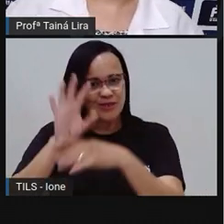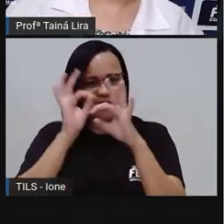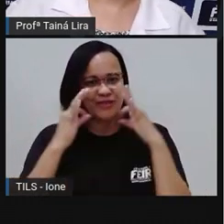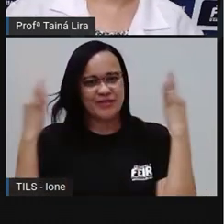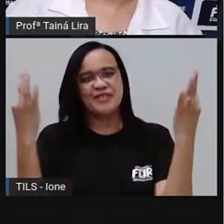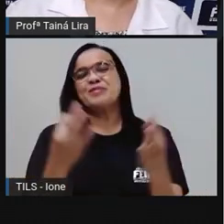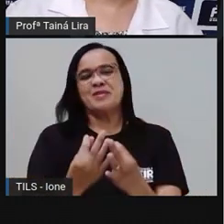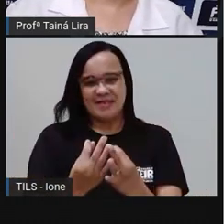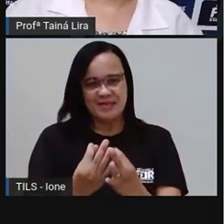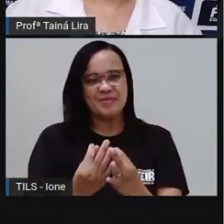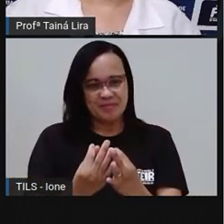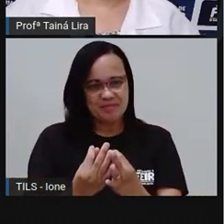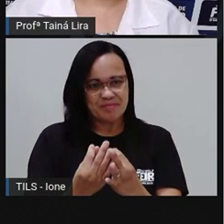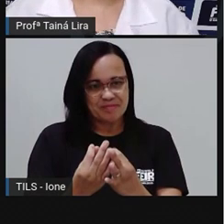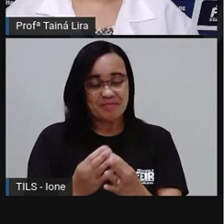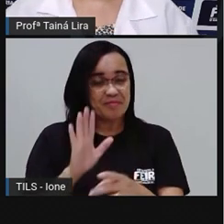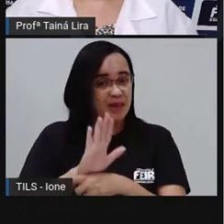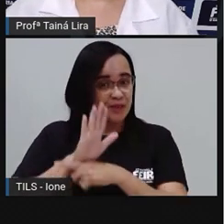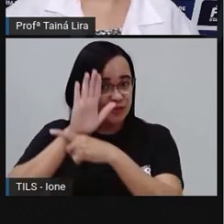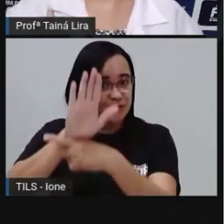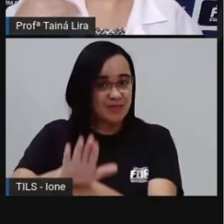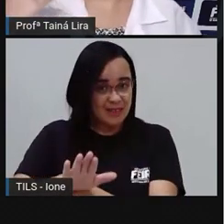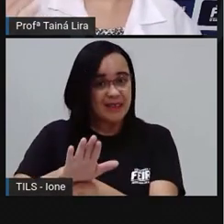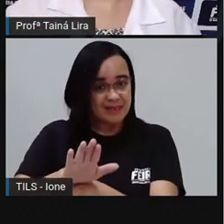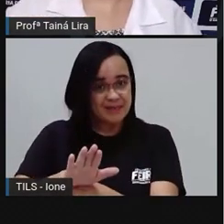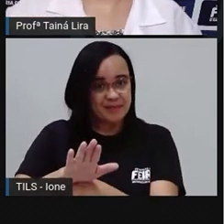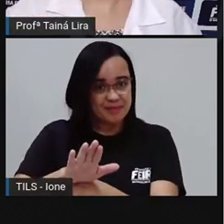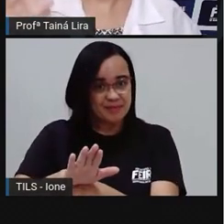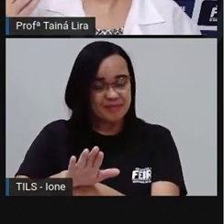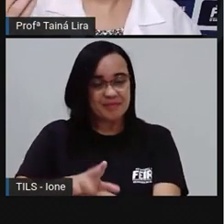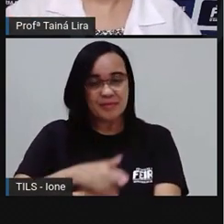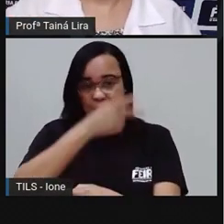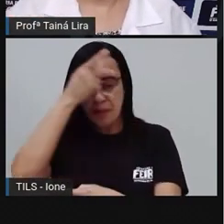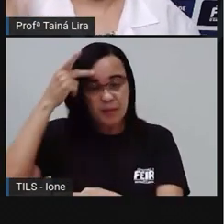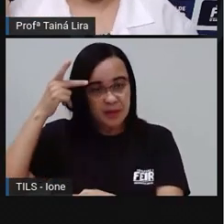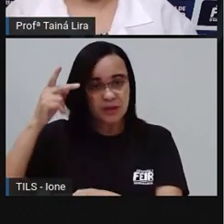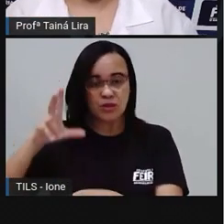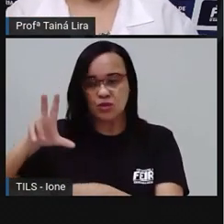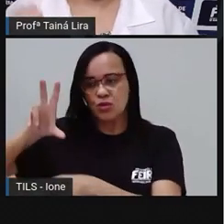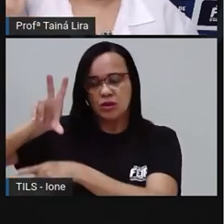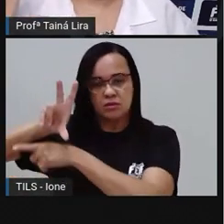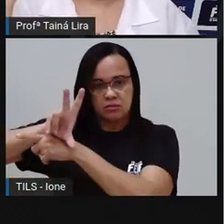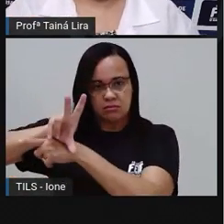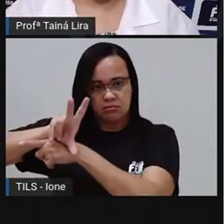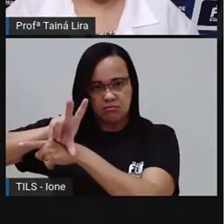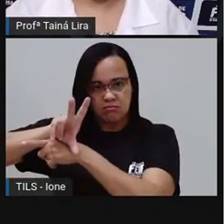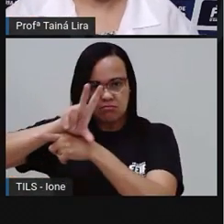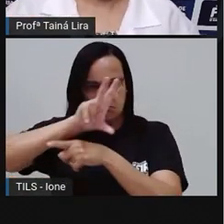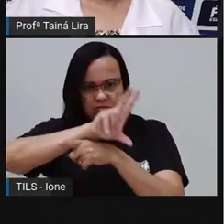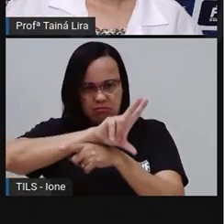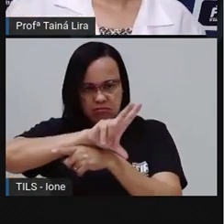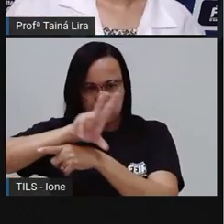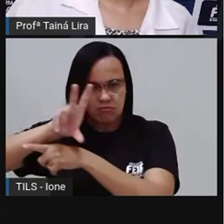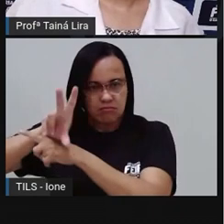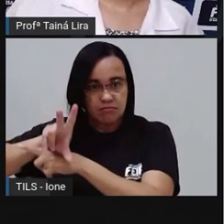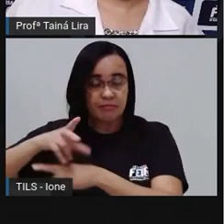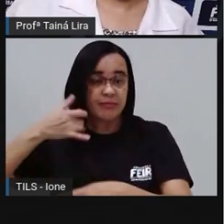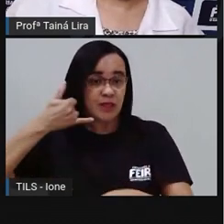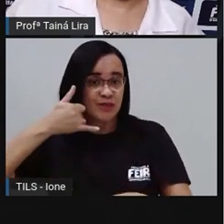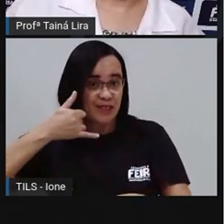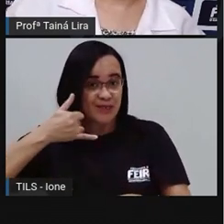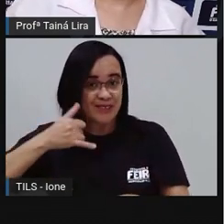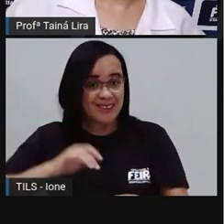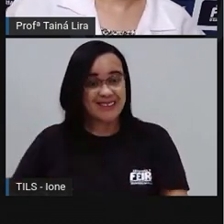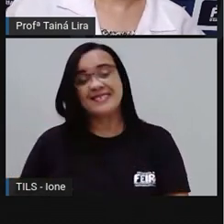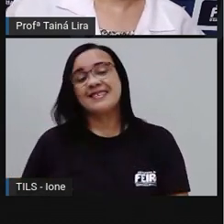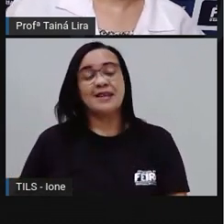podem escolher alguém Ó Para o seu cinegrafista Que é a pessoa que vai ficar ali segurando o celular Que vai ficar filmando E a equipe de